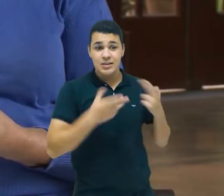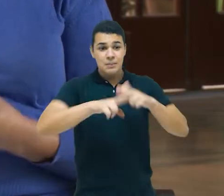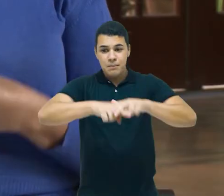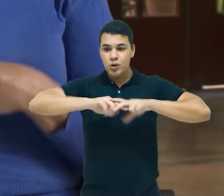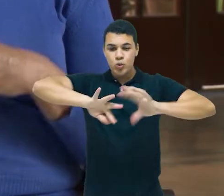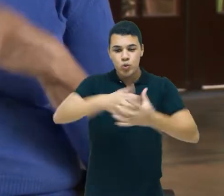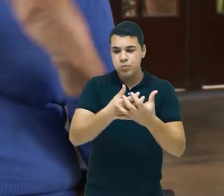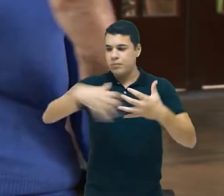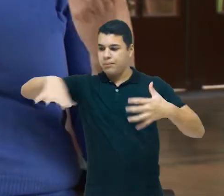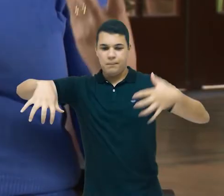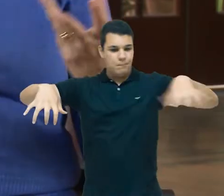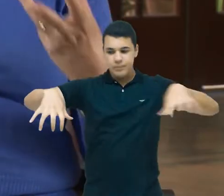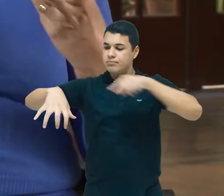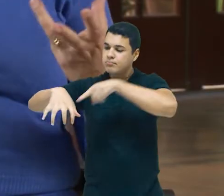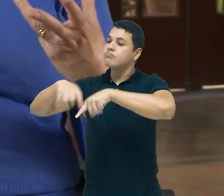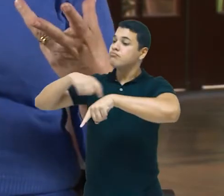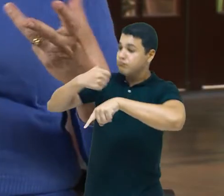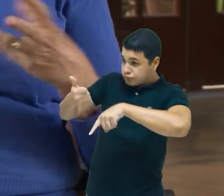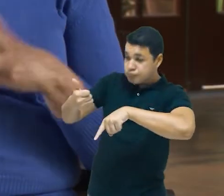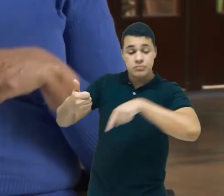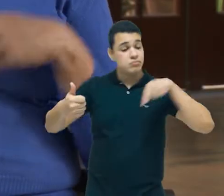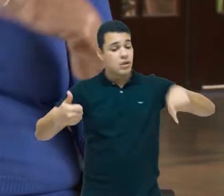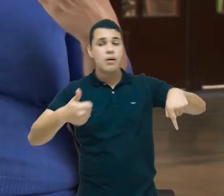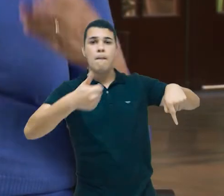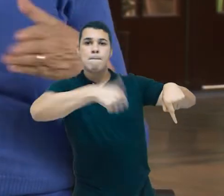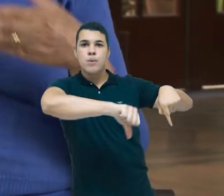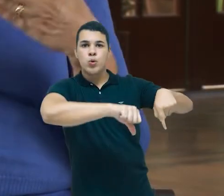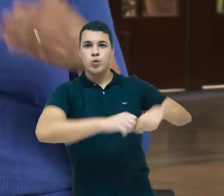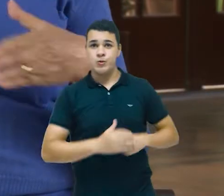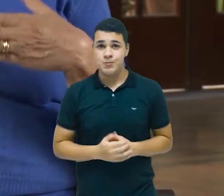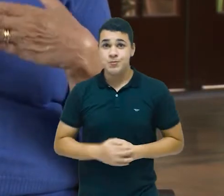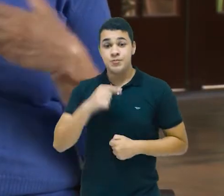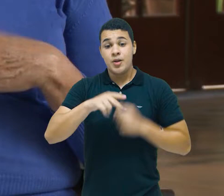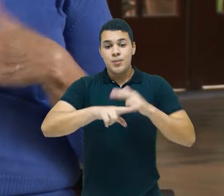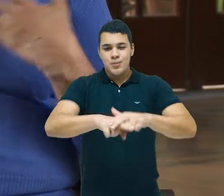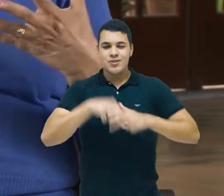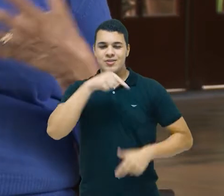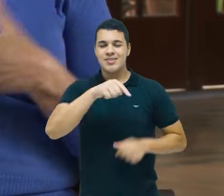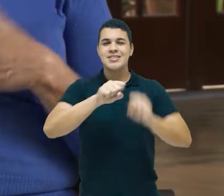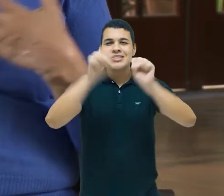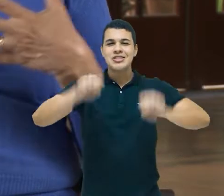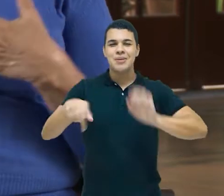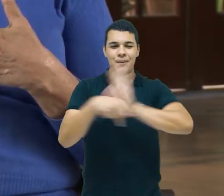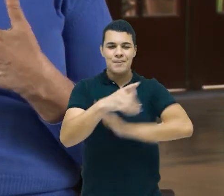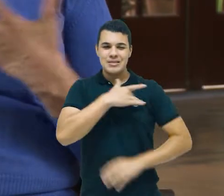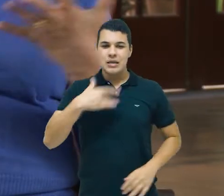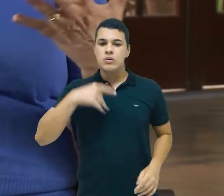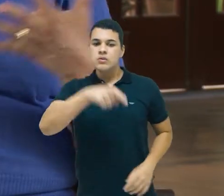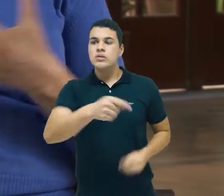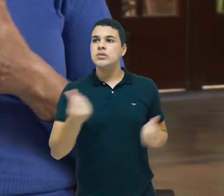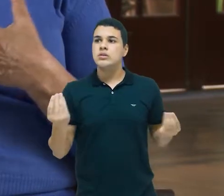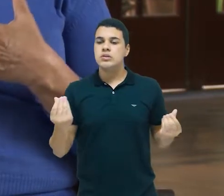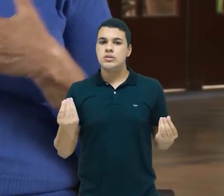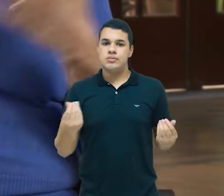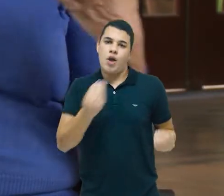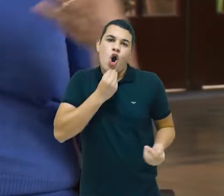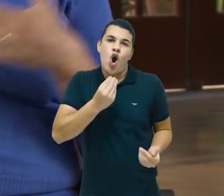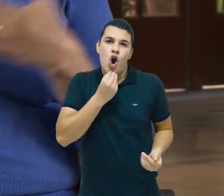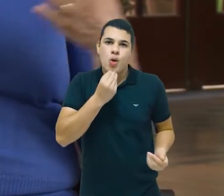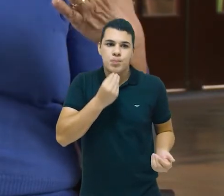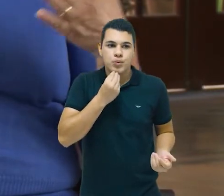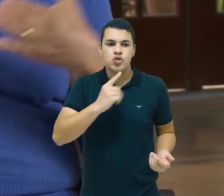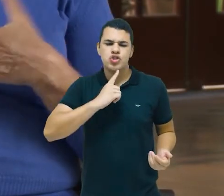telas da população. E esse sistema, então, é sistema que é claramente